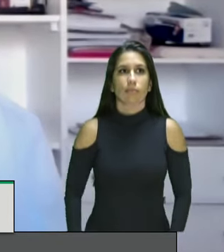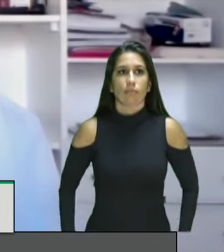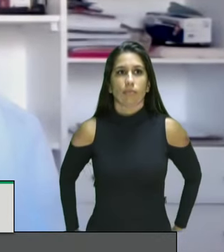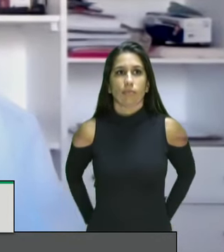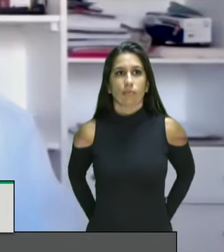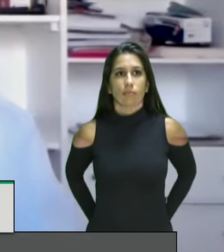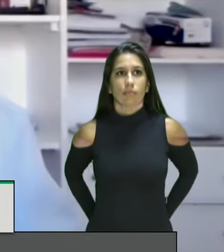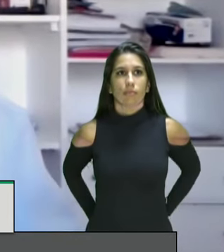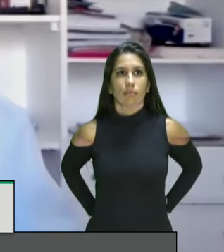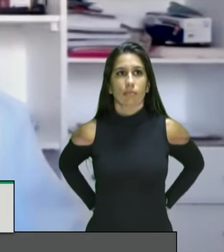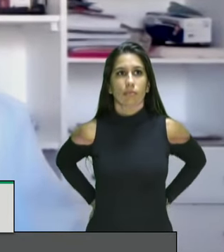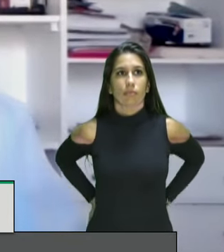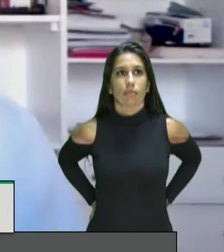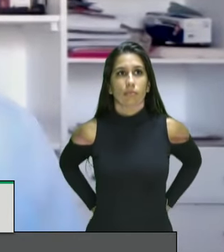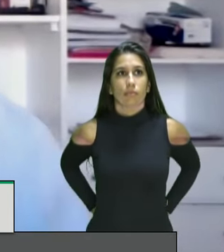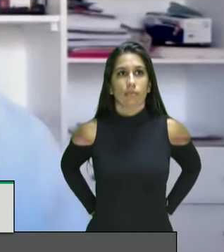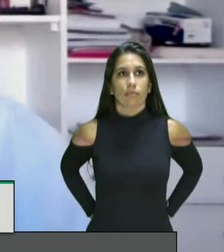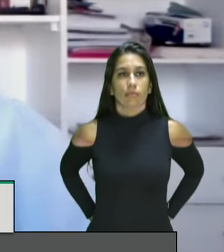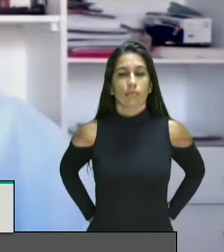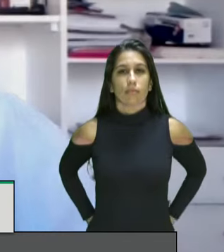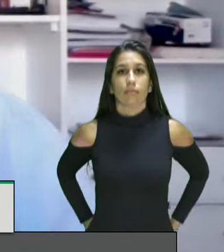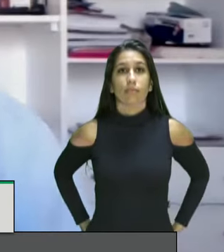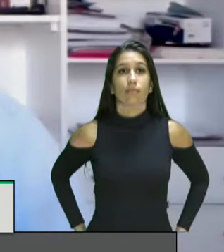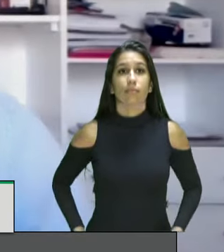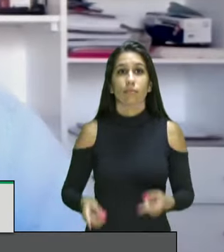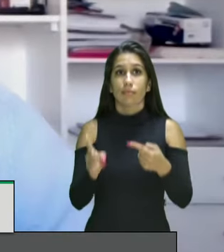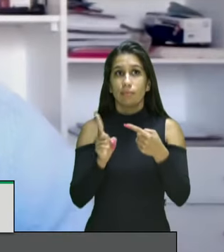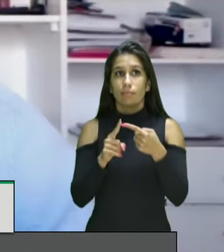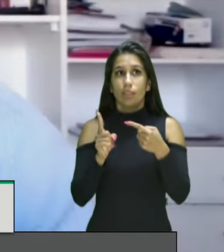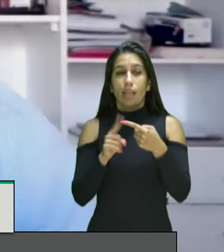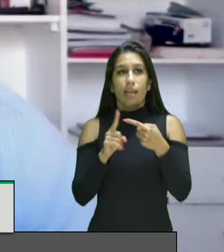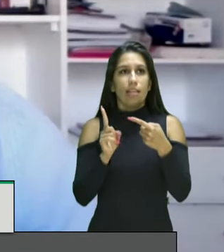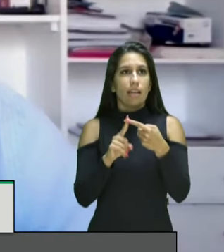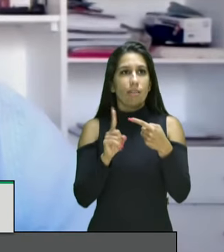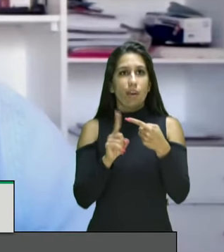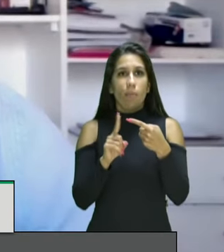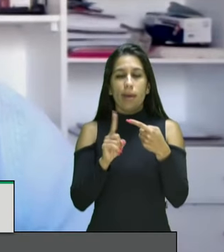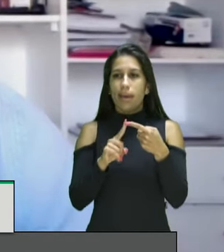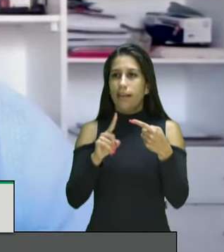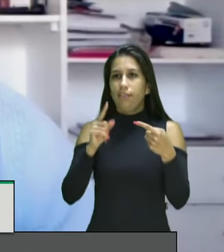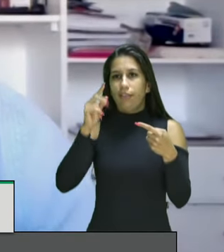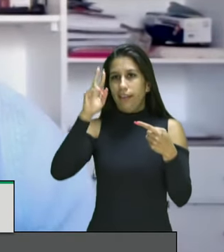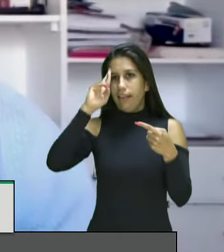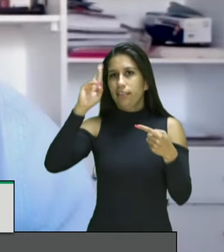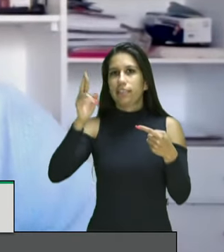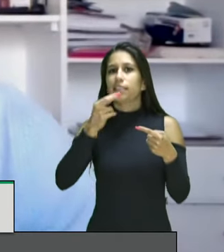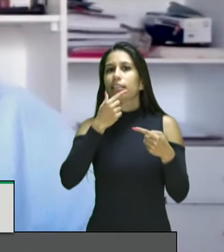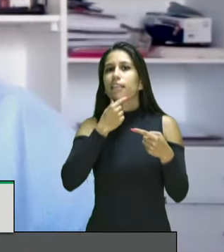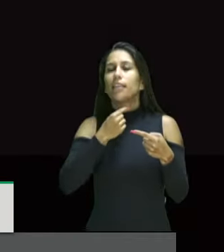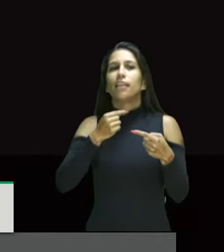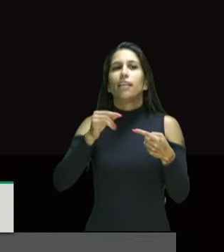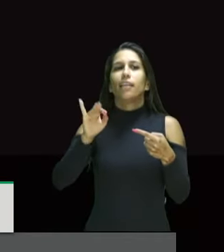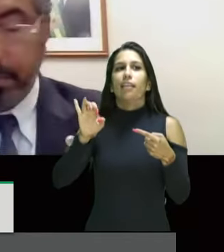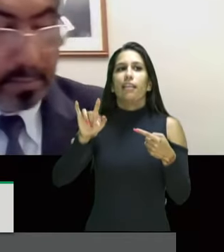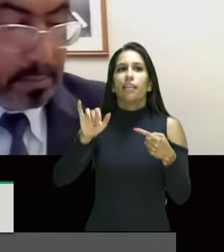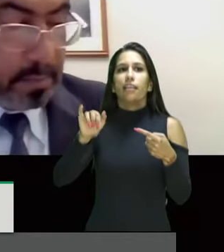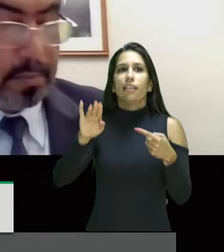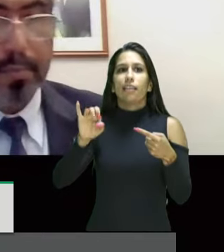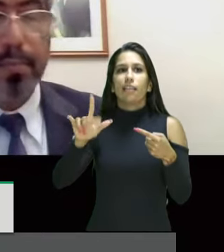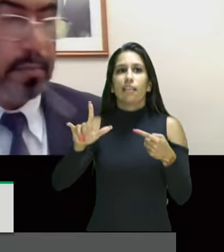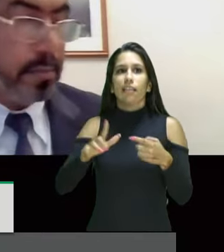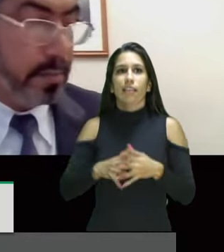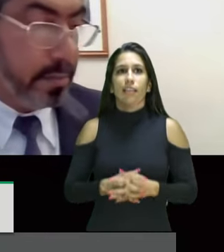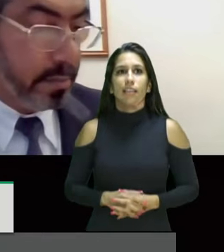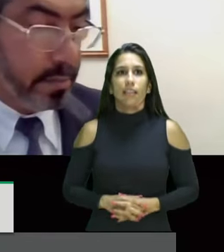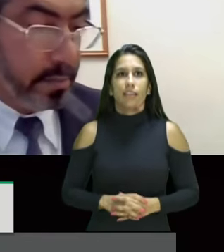a nossa audiência então o senhor Ezequiel vamos iniciar na mesma sequência senhor Ezequiel Roque com a palavra mais